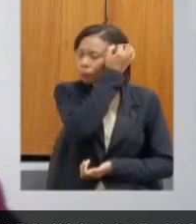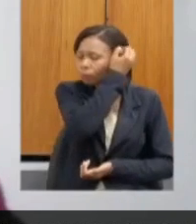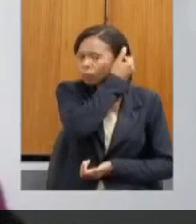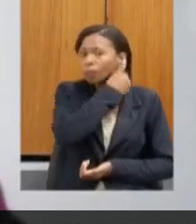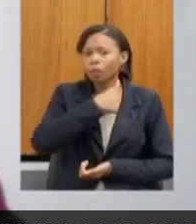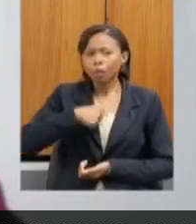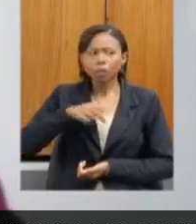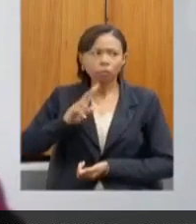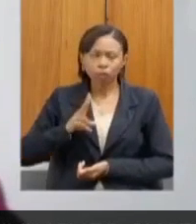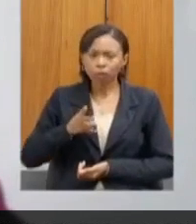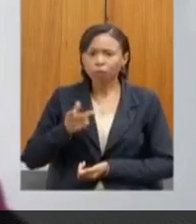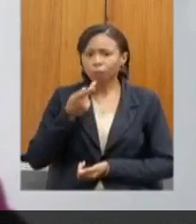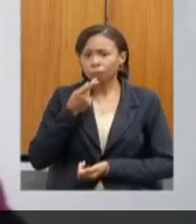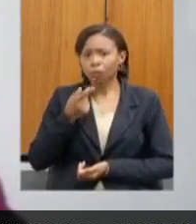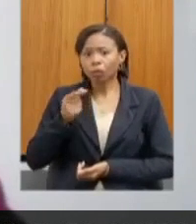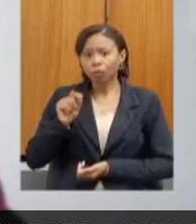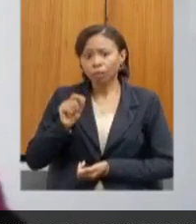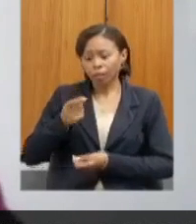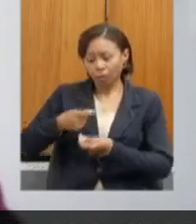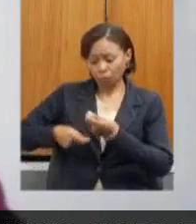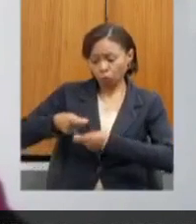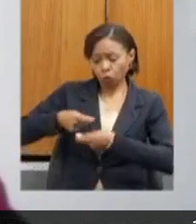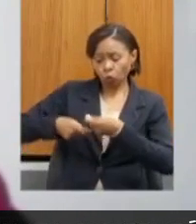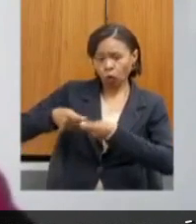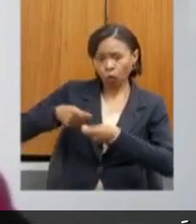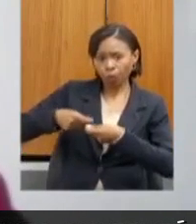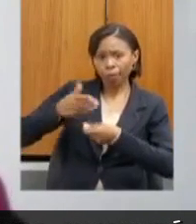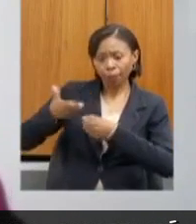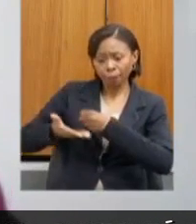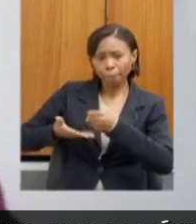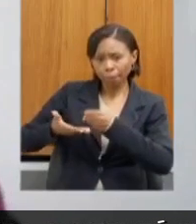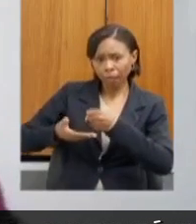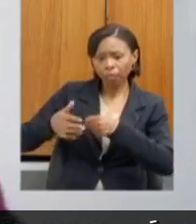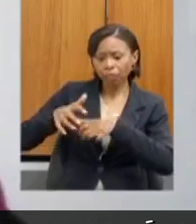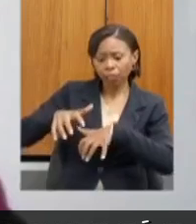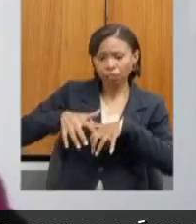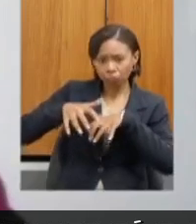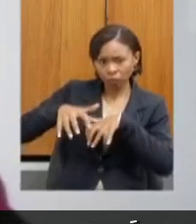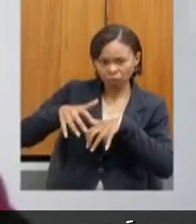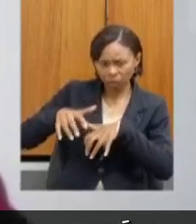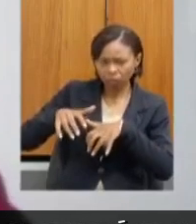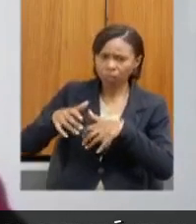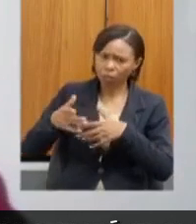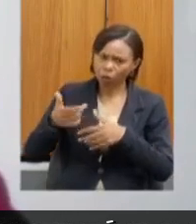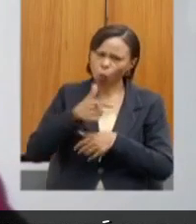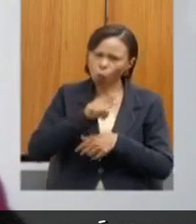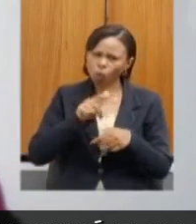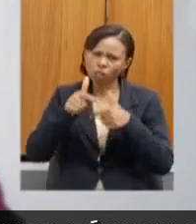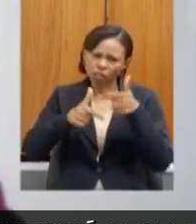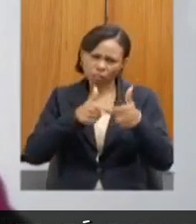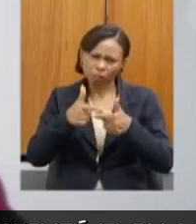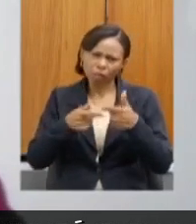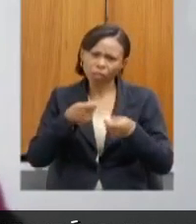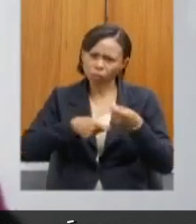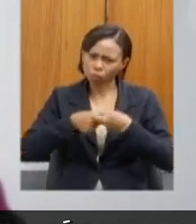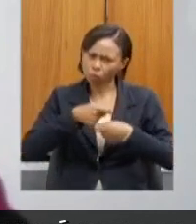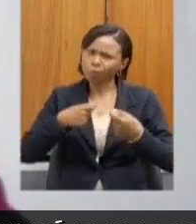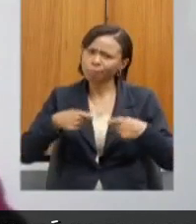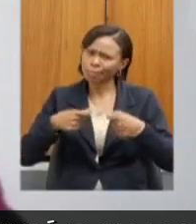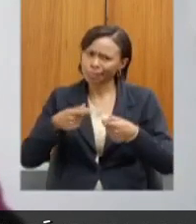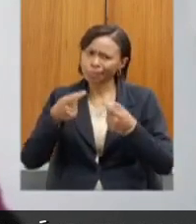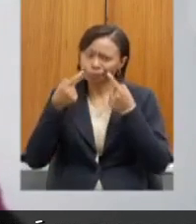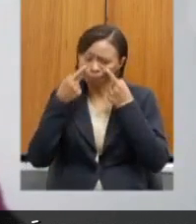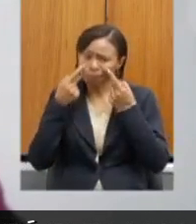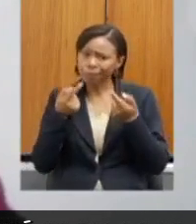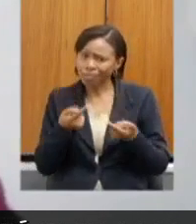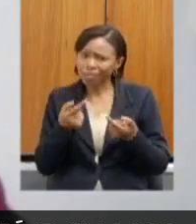digo que a nossa economia baseada na mineração e outras atividades econômicas tem que ser revistas, no sentido de a gente enfrentar mudanças climáticas,